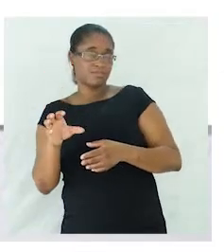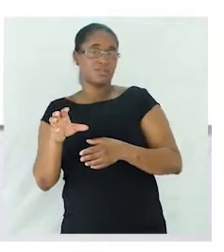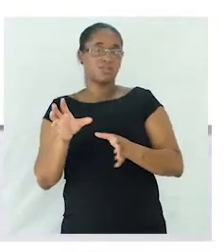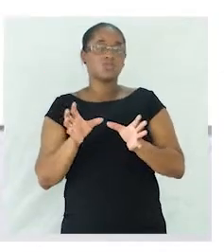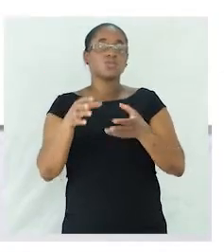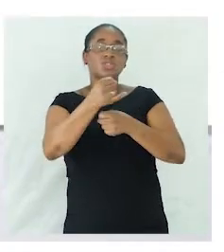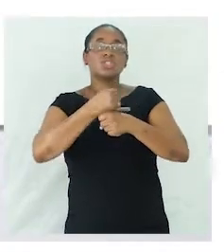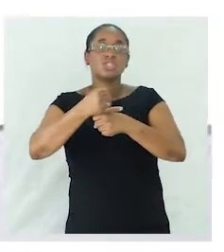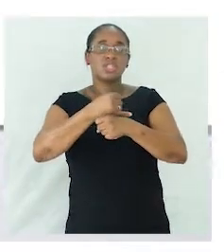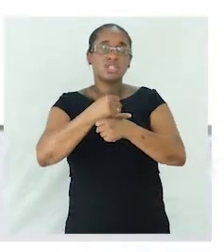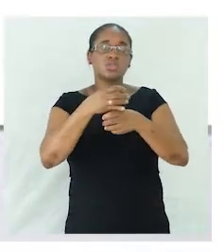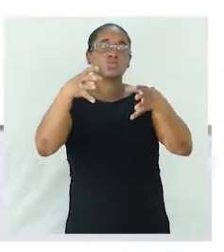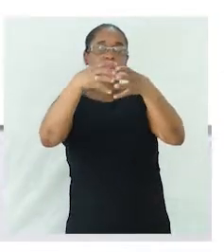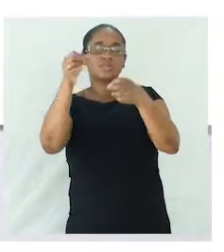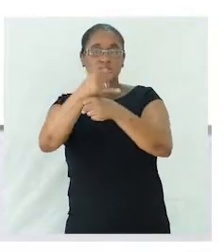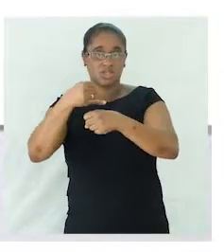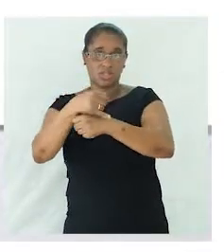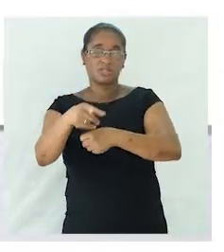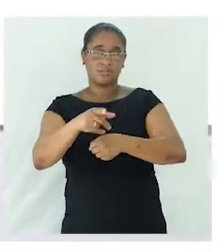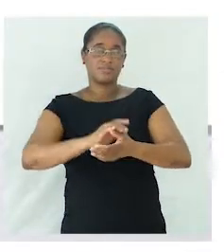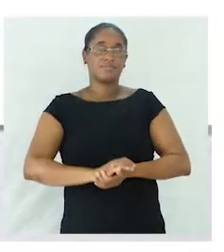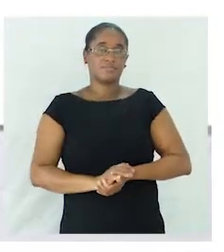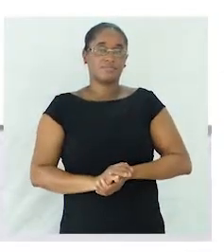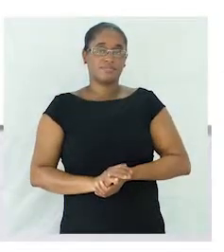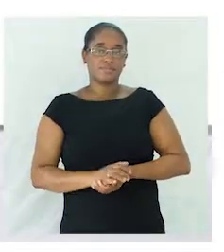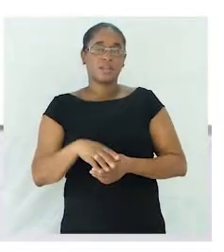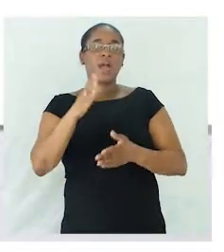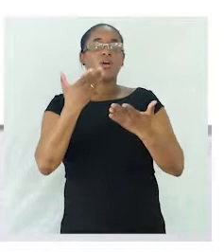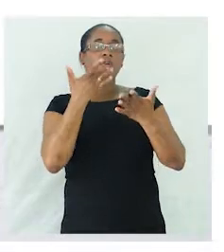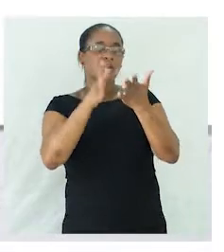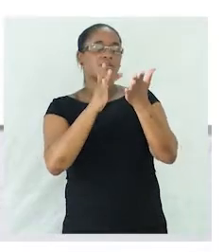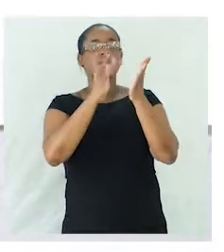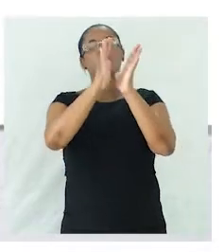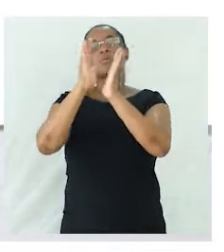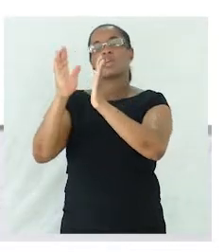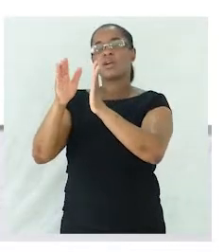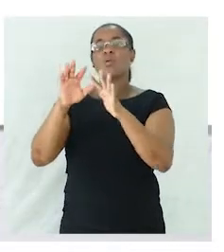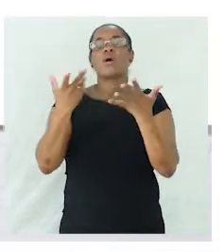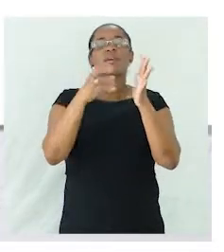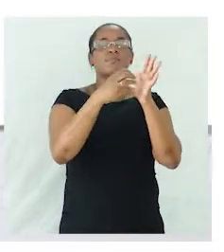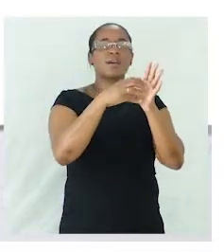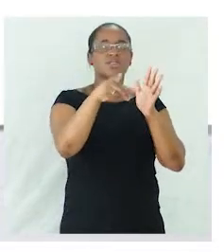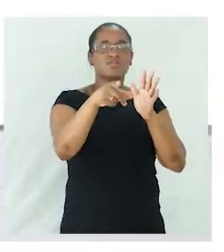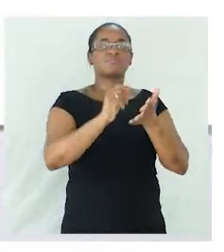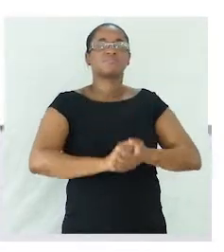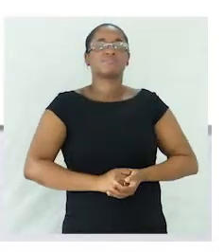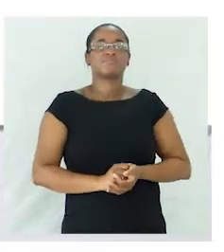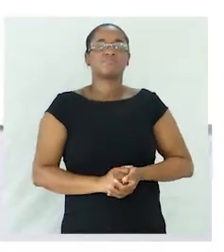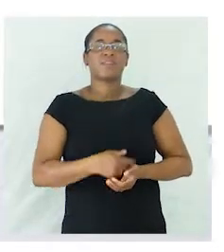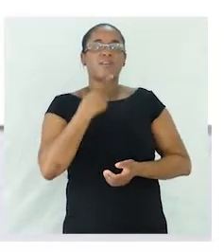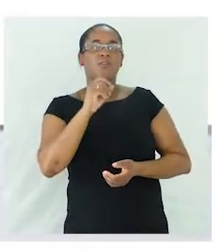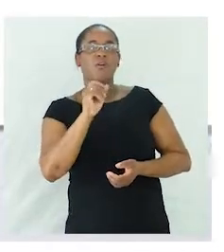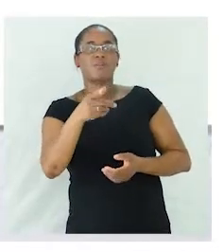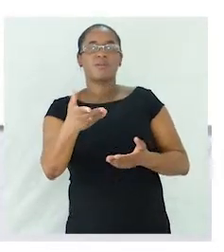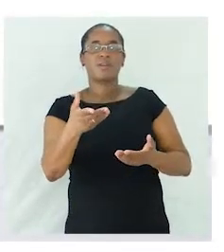conjunto de ilhas, não é? Biblioteca. Qual das imagens corresponde à biblioteca? Uma biblioteca. Exatamente,